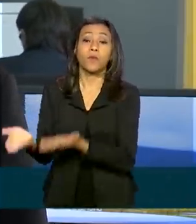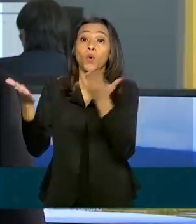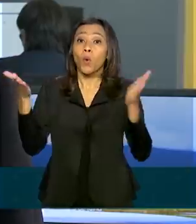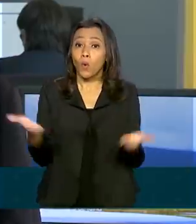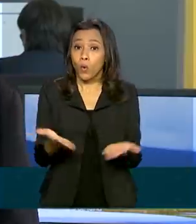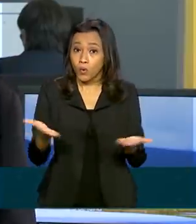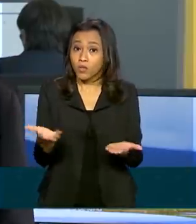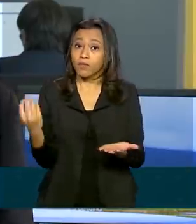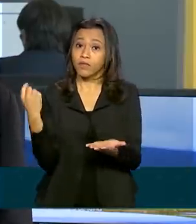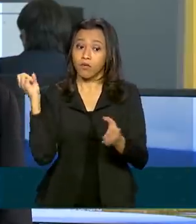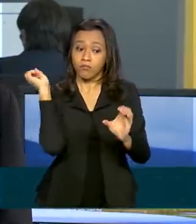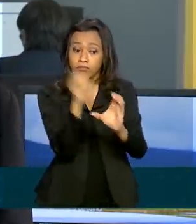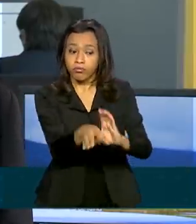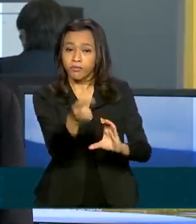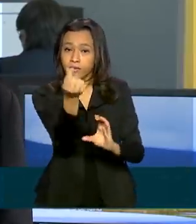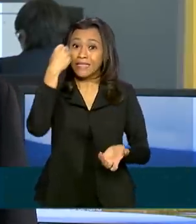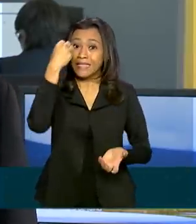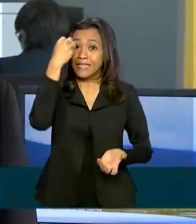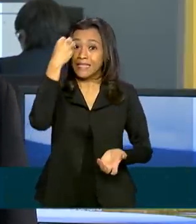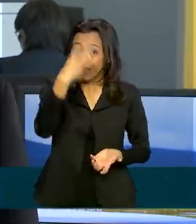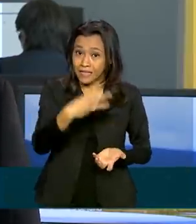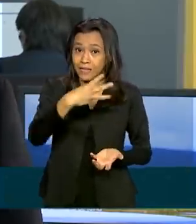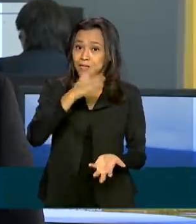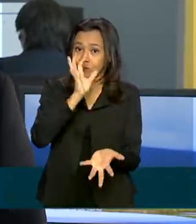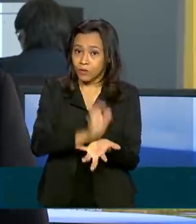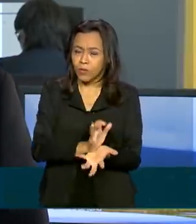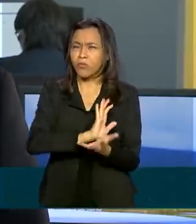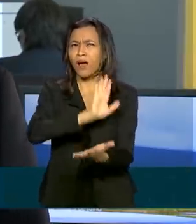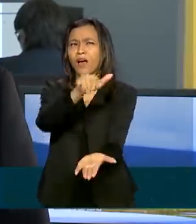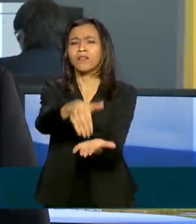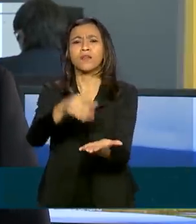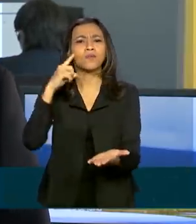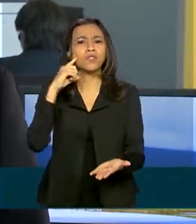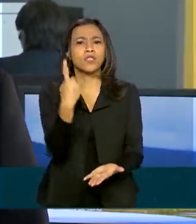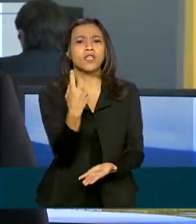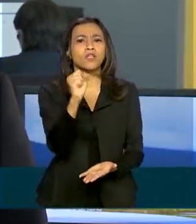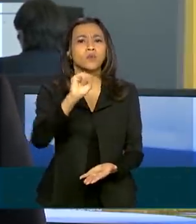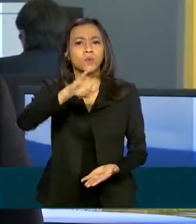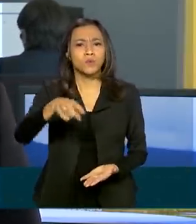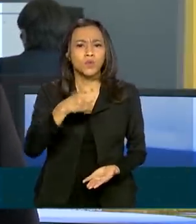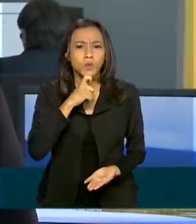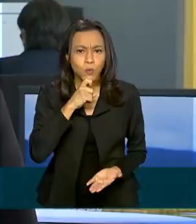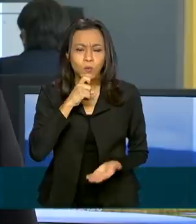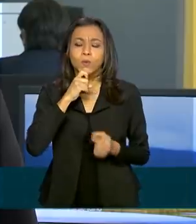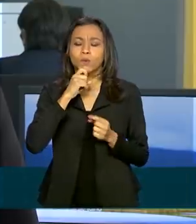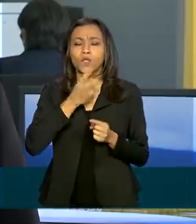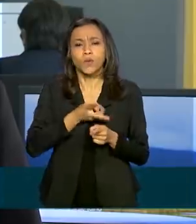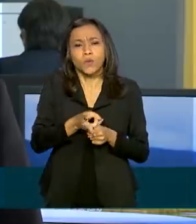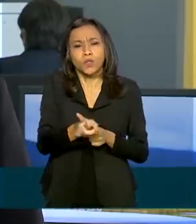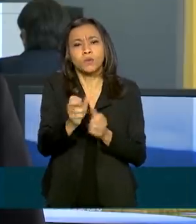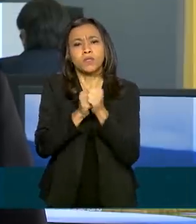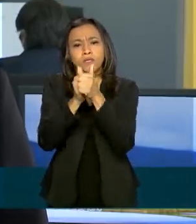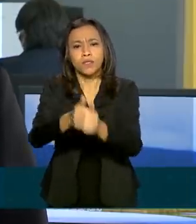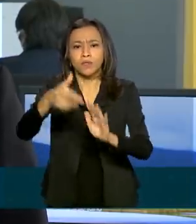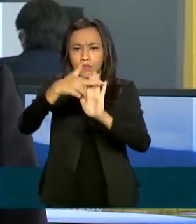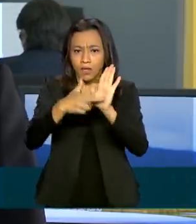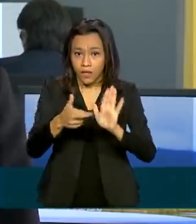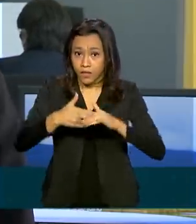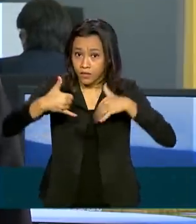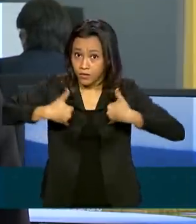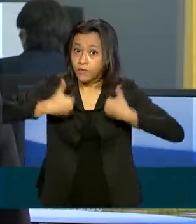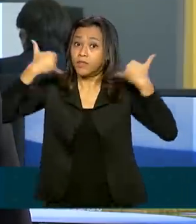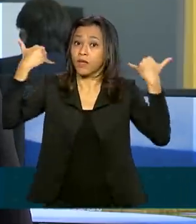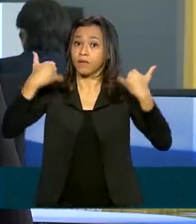hoje. O calendário de pagamento da terceira fase do auxílio vai sair até o dia 18 de julho e segue o mês de aniversário do trabalhador. Nesse